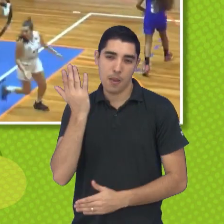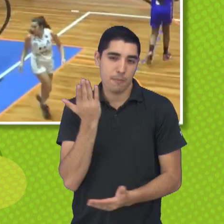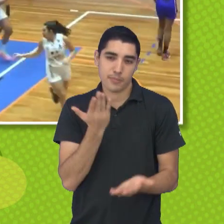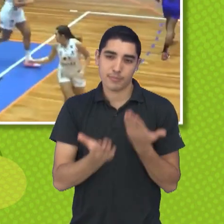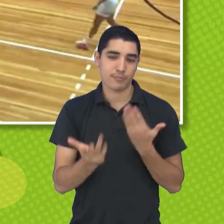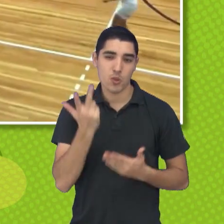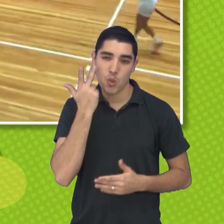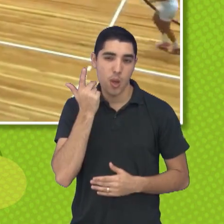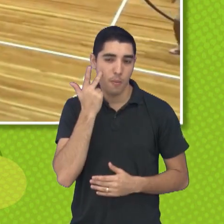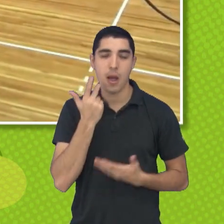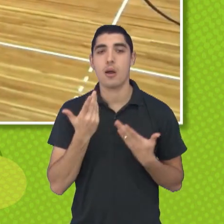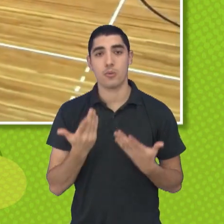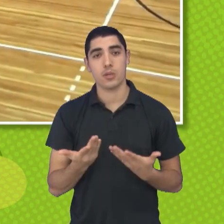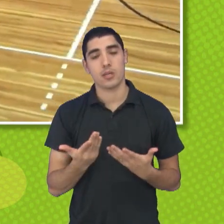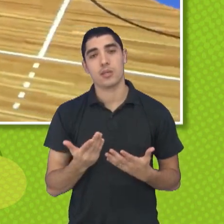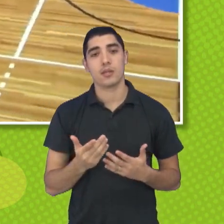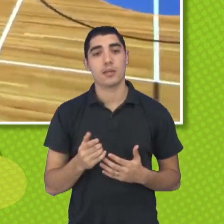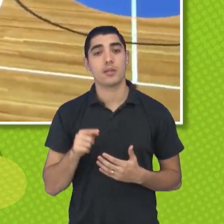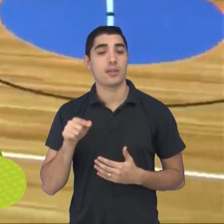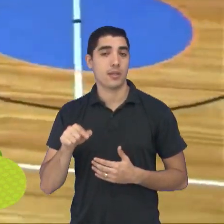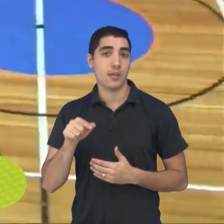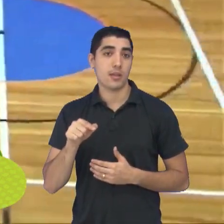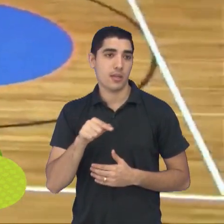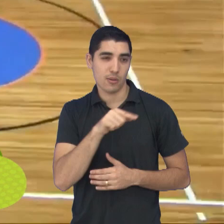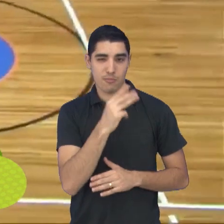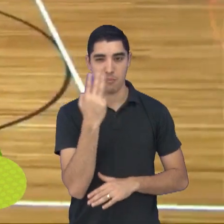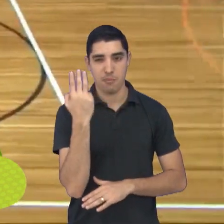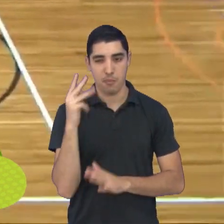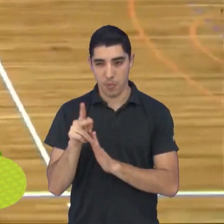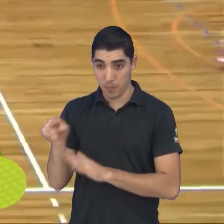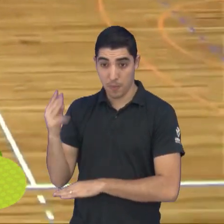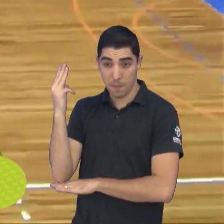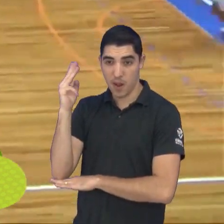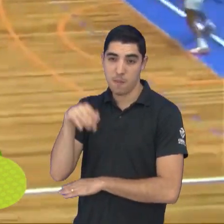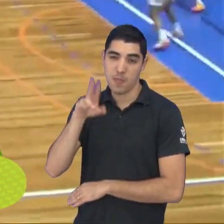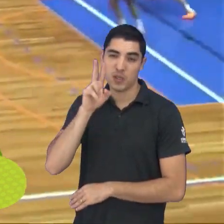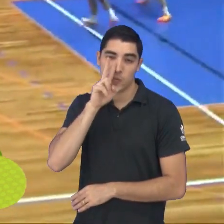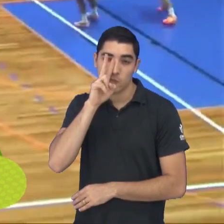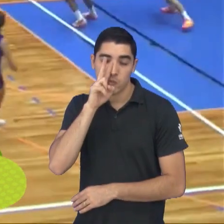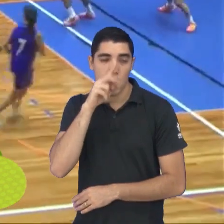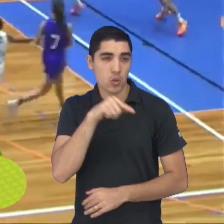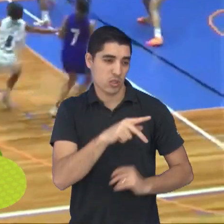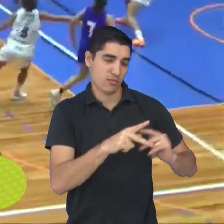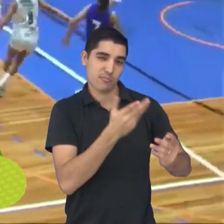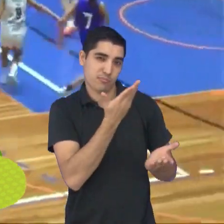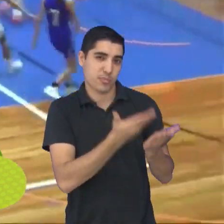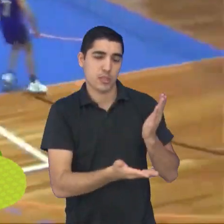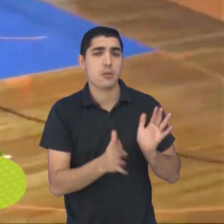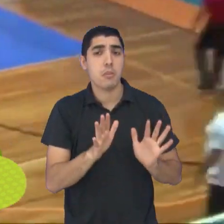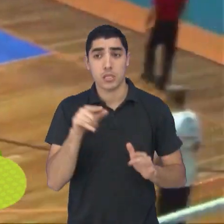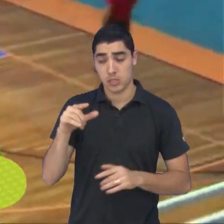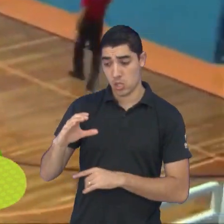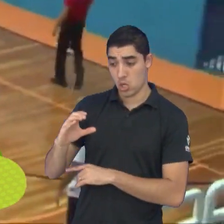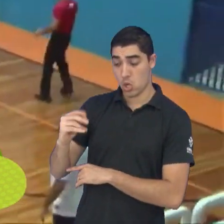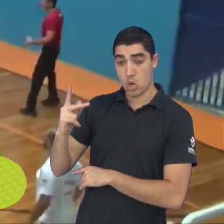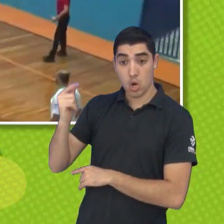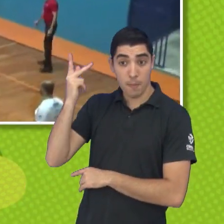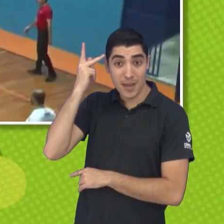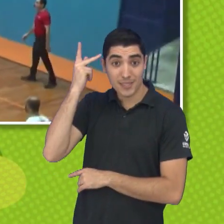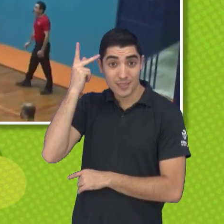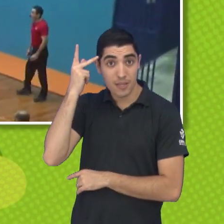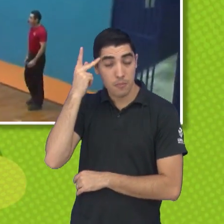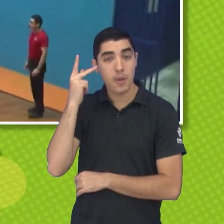Sampaio é o principal time da LBF, o mais forte. Mas, por outro lado, na Copa Paulista aí, na Copa São Paulo, vem